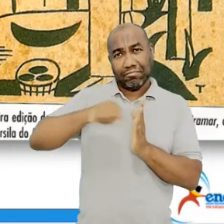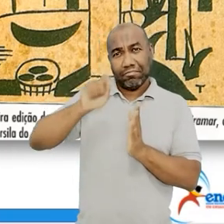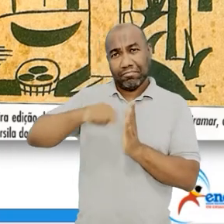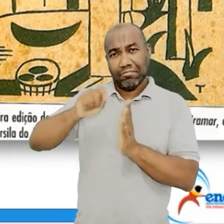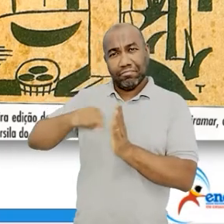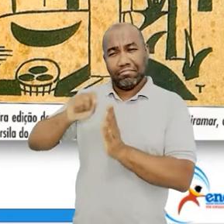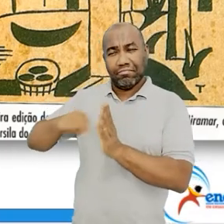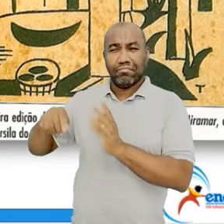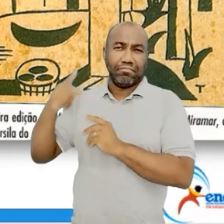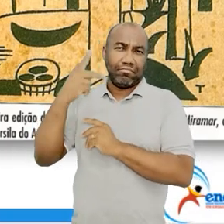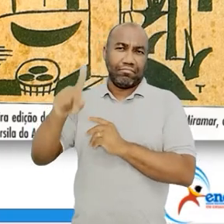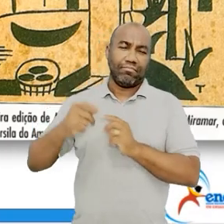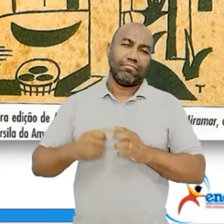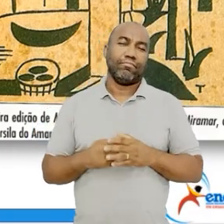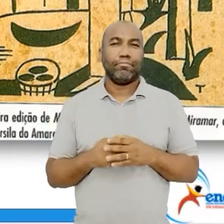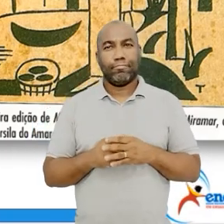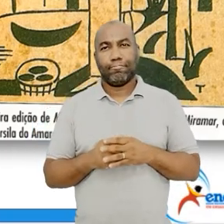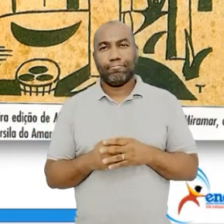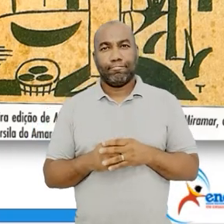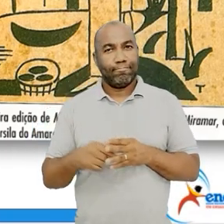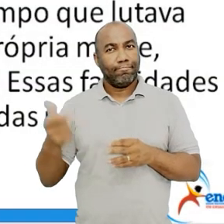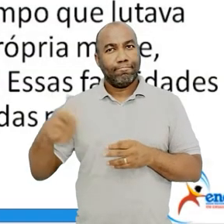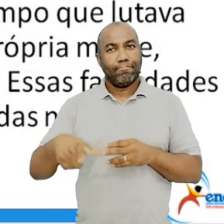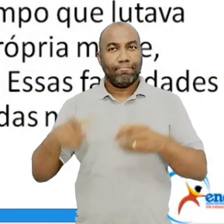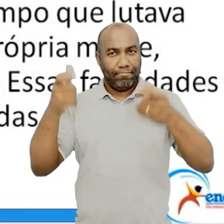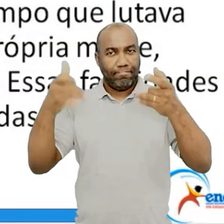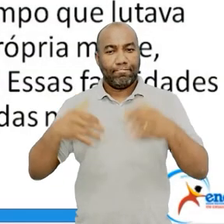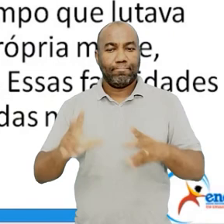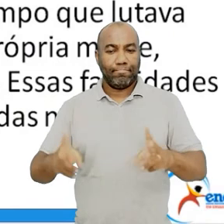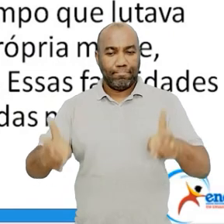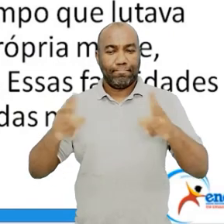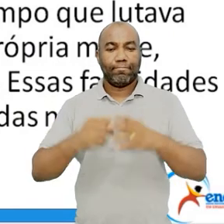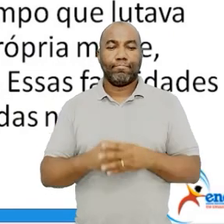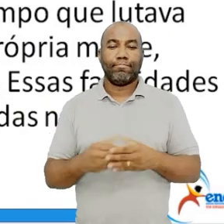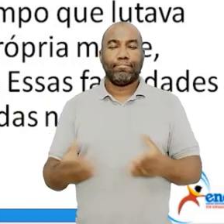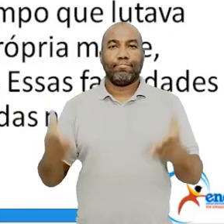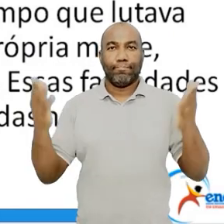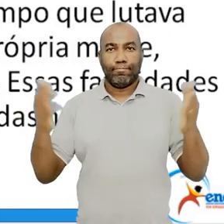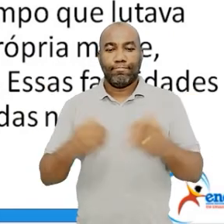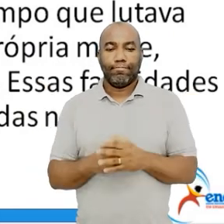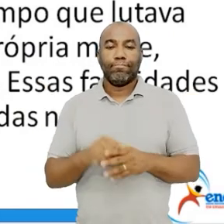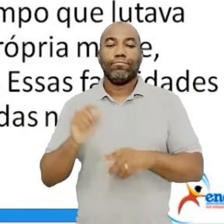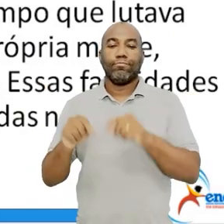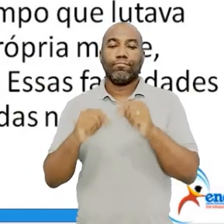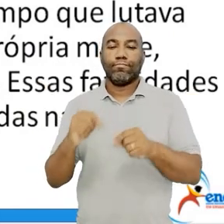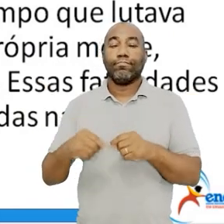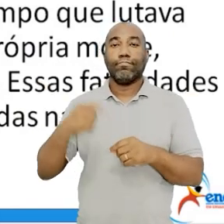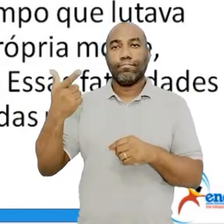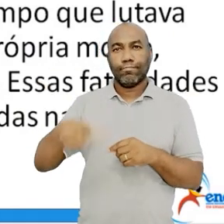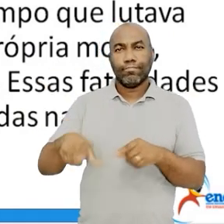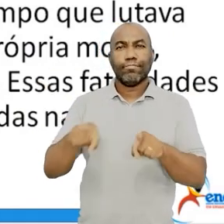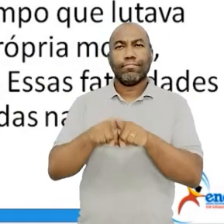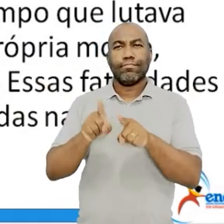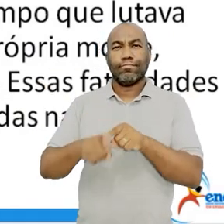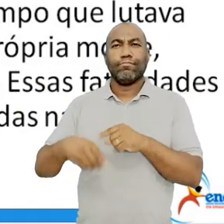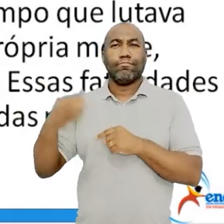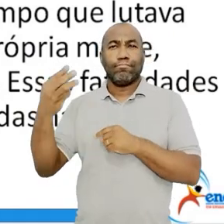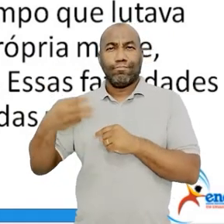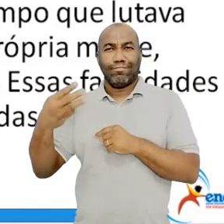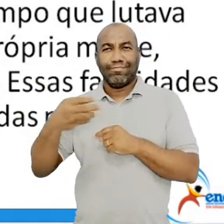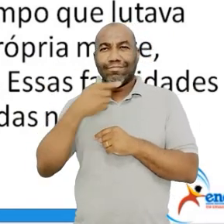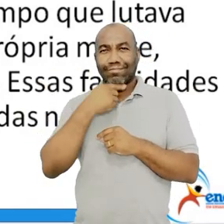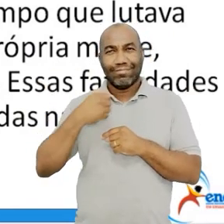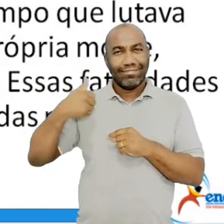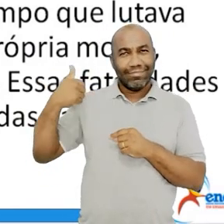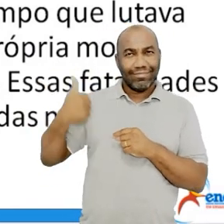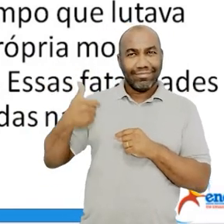Oswaldo de Andrade. Vamos à frente? Agora, para vocês, o terceiro e não menos importante, que também